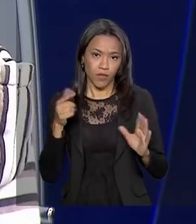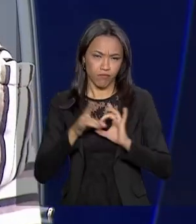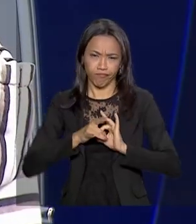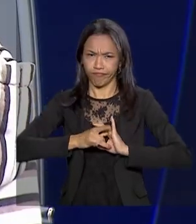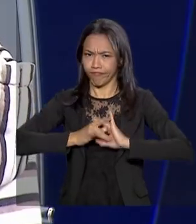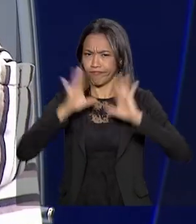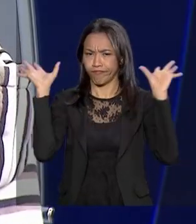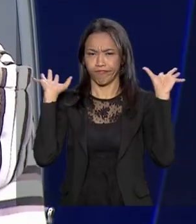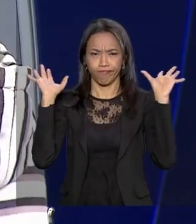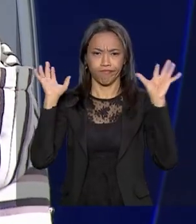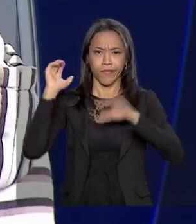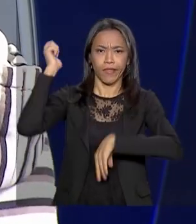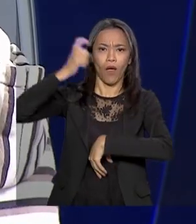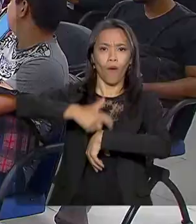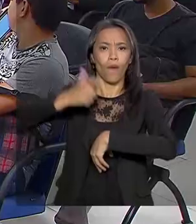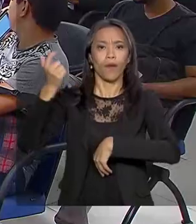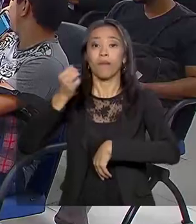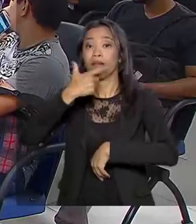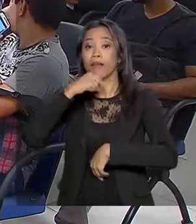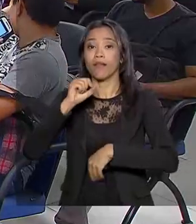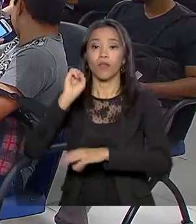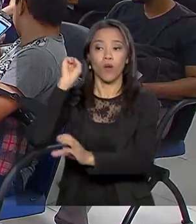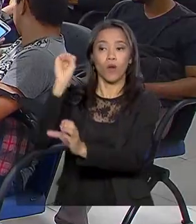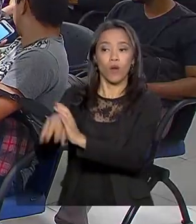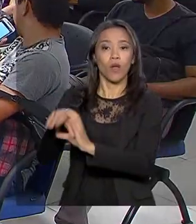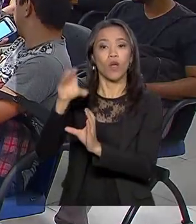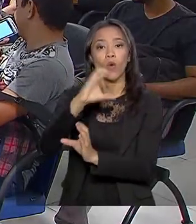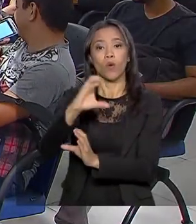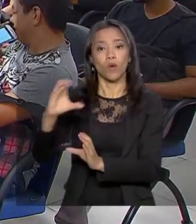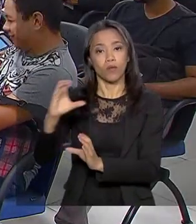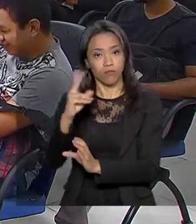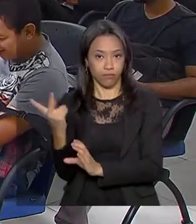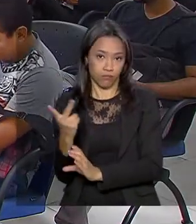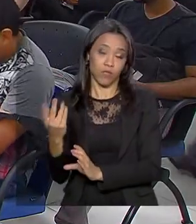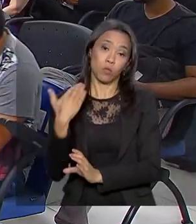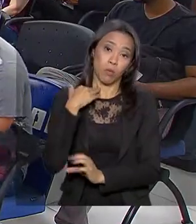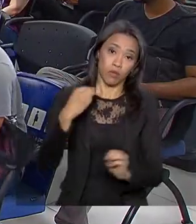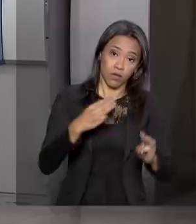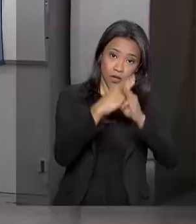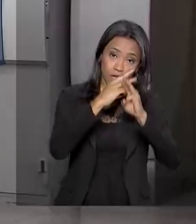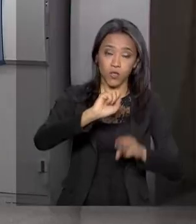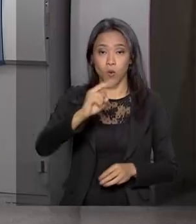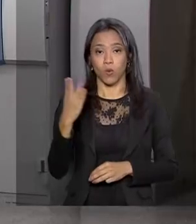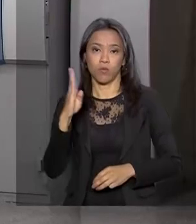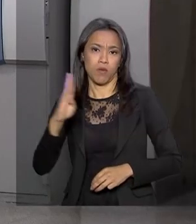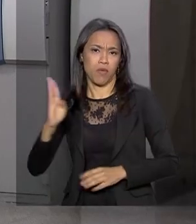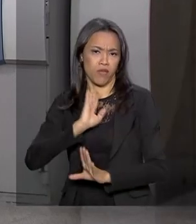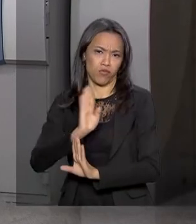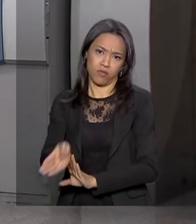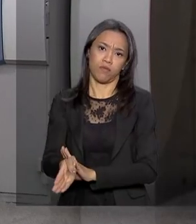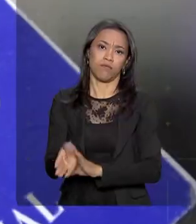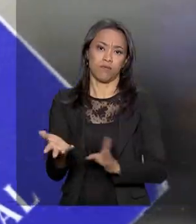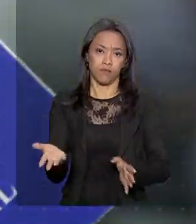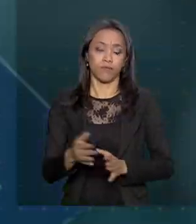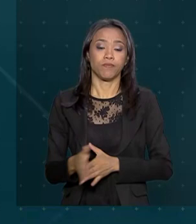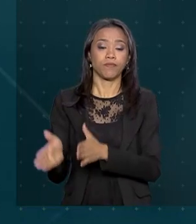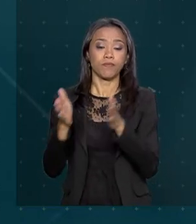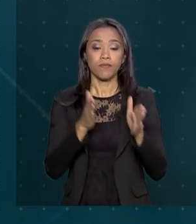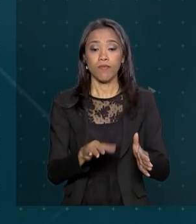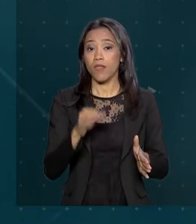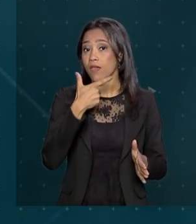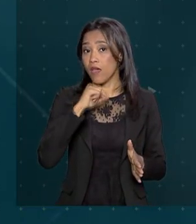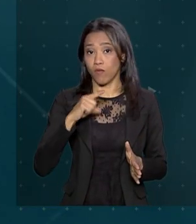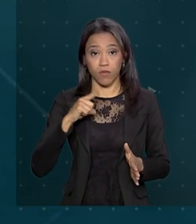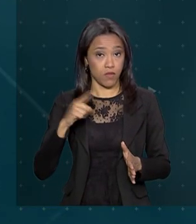O resgate é automático para quem tem conta corrente ou poupança na Caixa Econômica Federal ou no Banco do Brasil. Quem não é